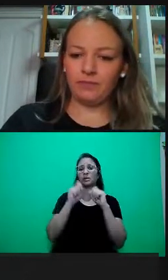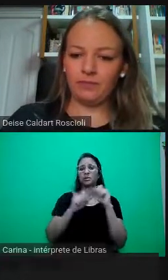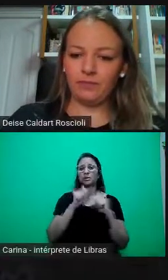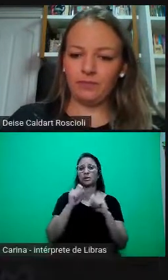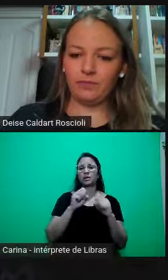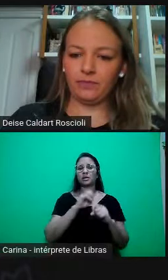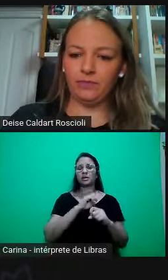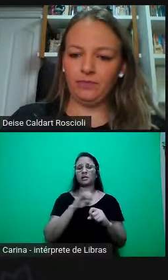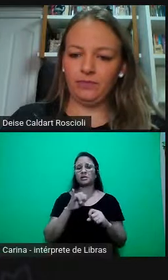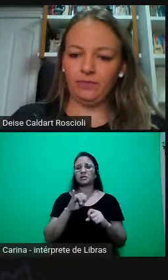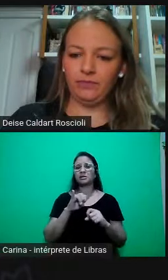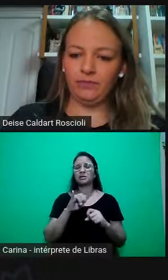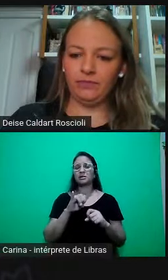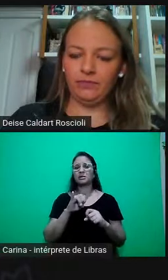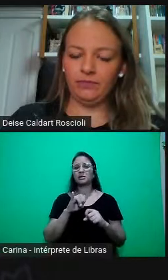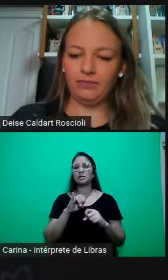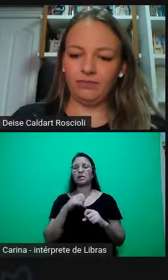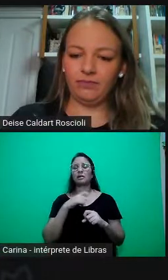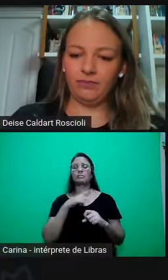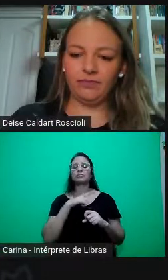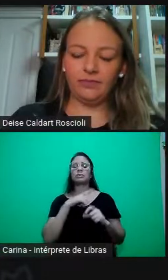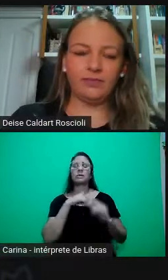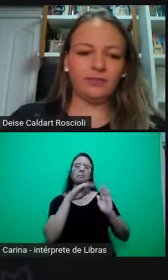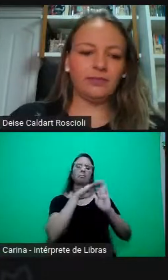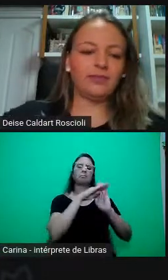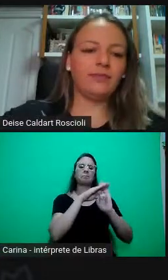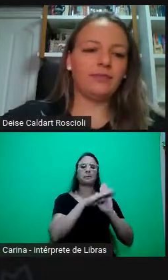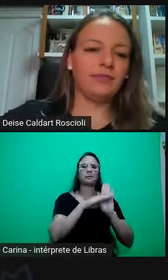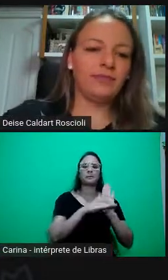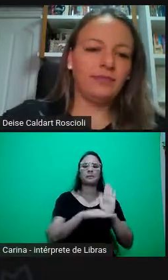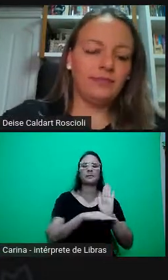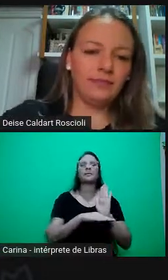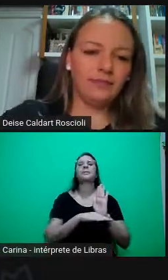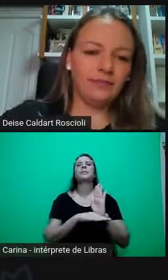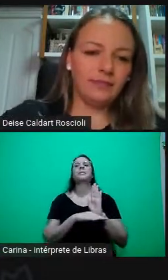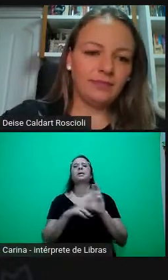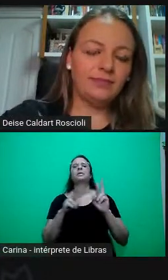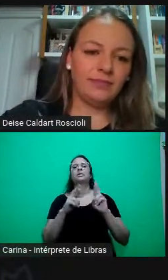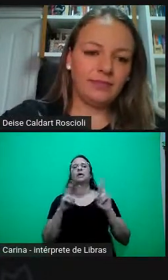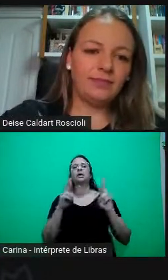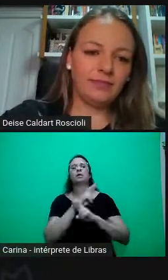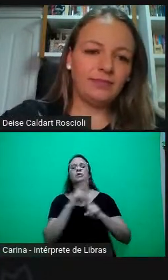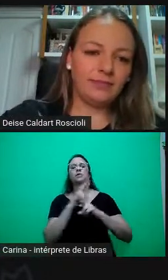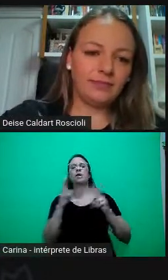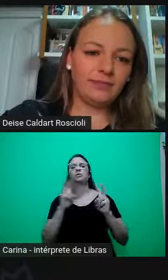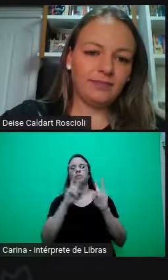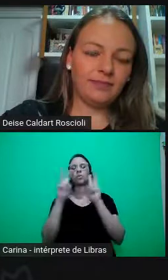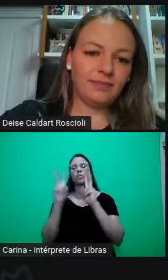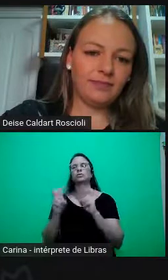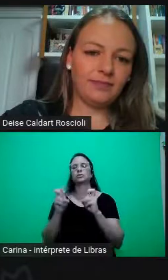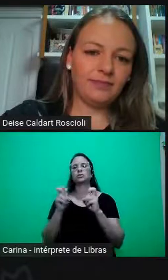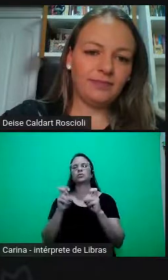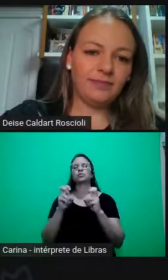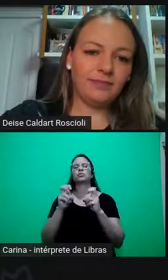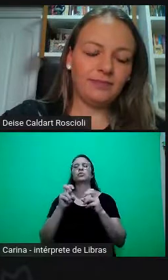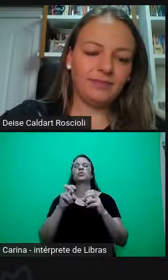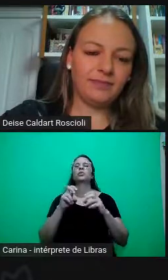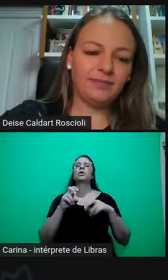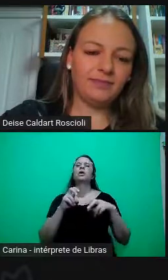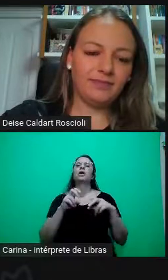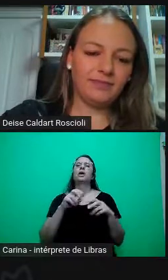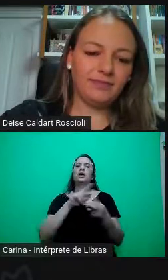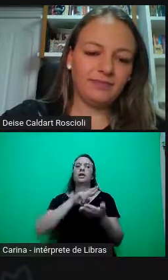as pautas relacionadas à diversidade sendo usadas dessa forma, assim, né, bom, por que você não apoiou